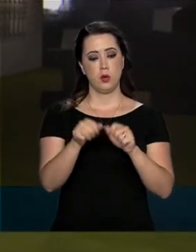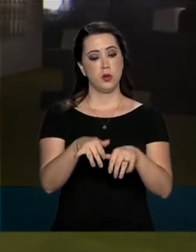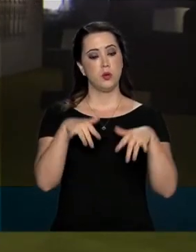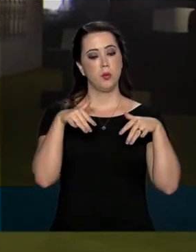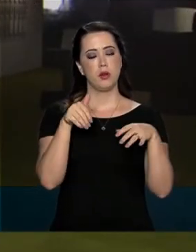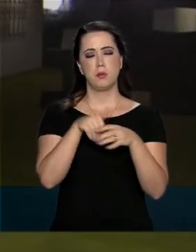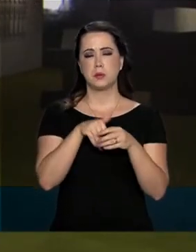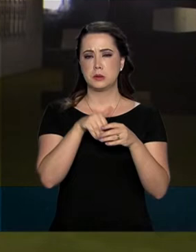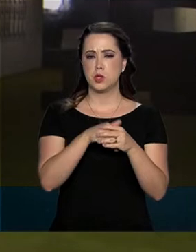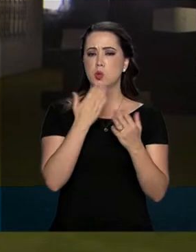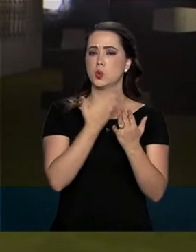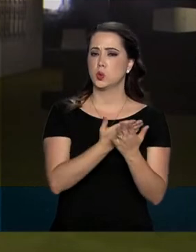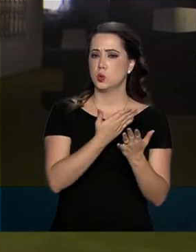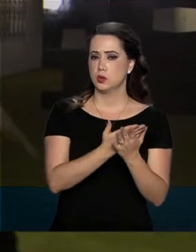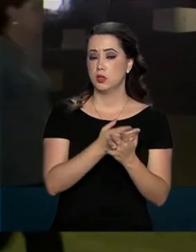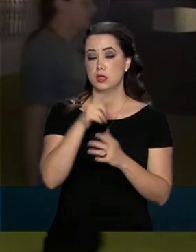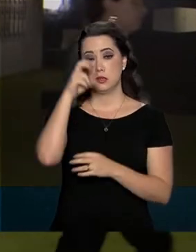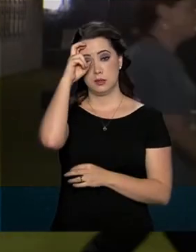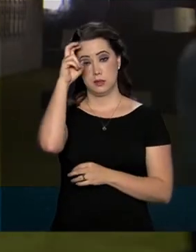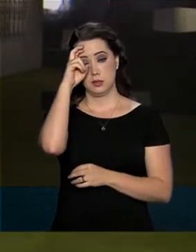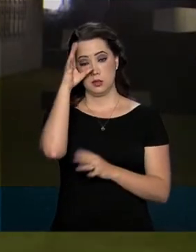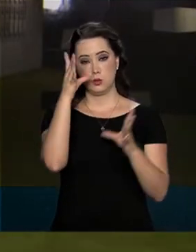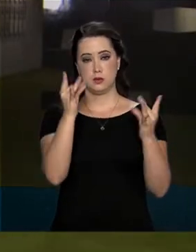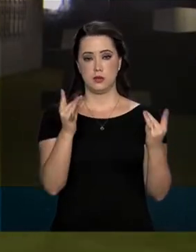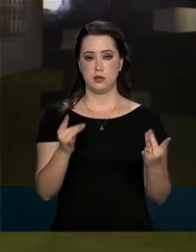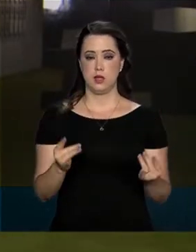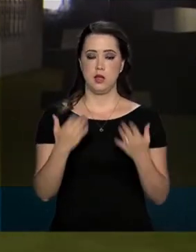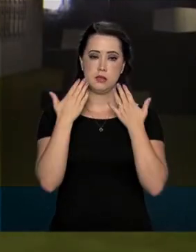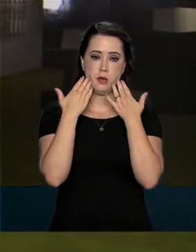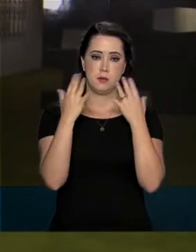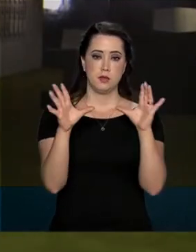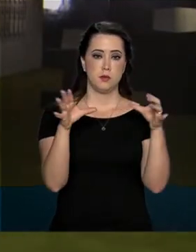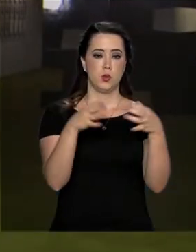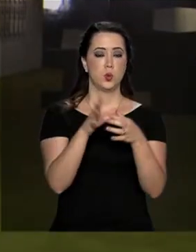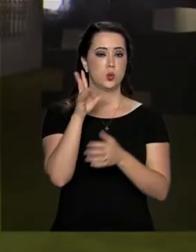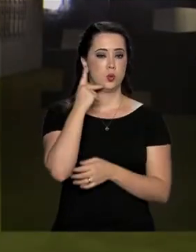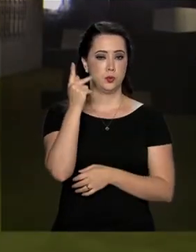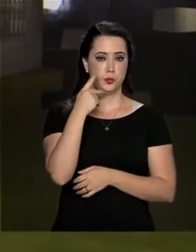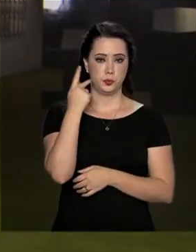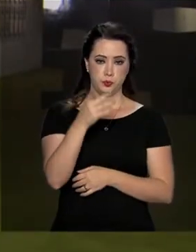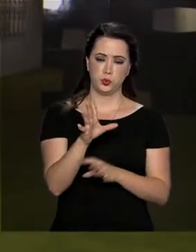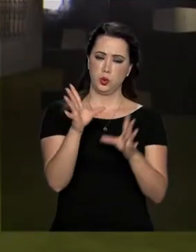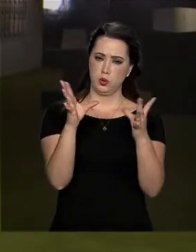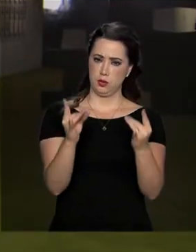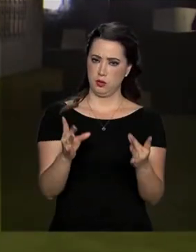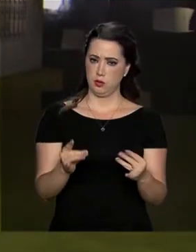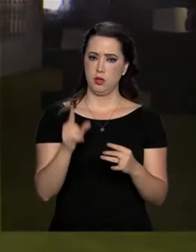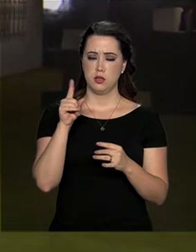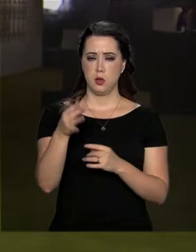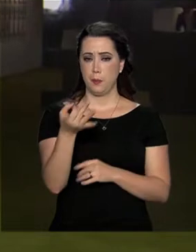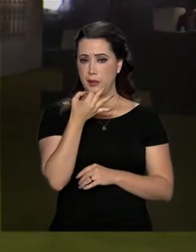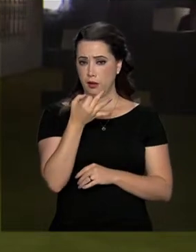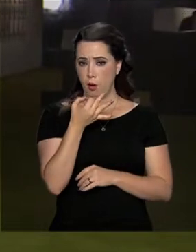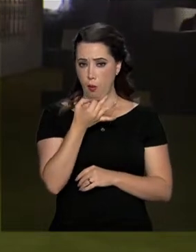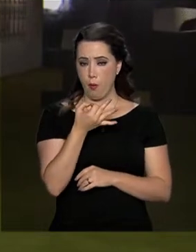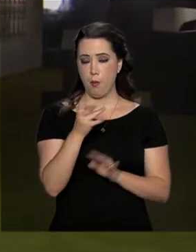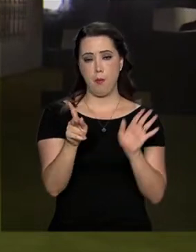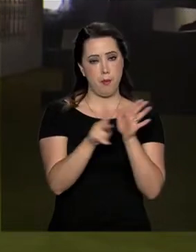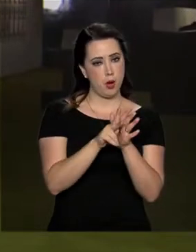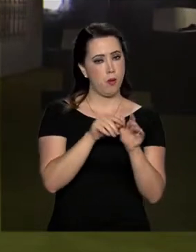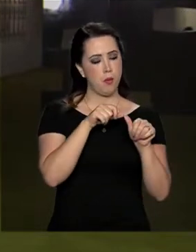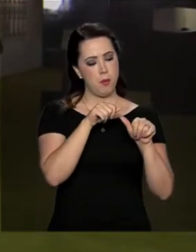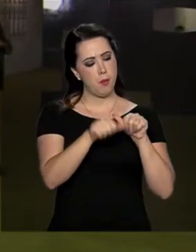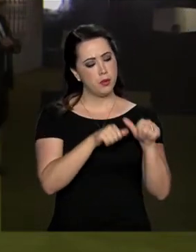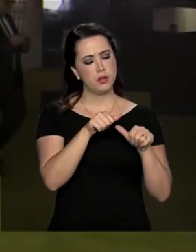começou a analisar nesta quinta-feira os destaques apresentados pelos partidos. Esses destaques são sugestões para alterar